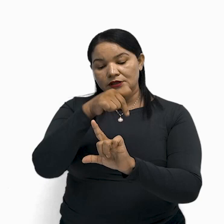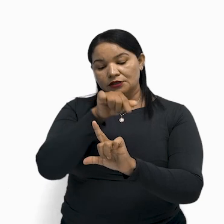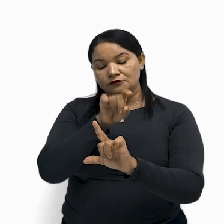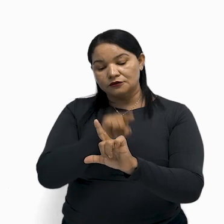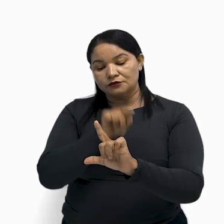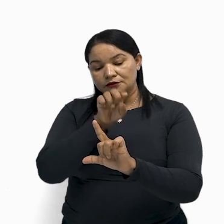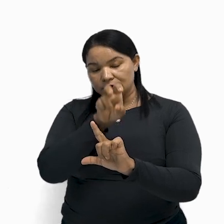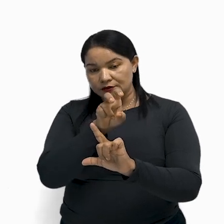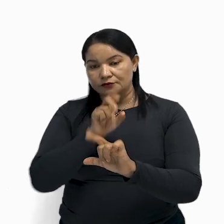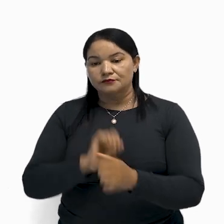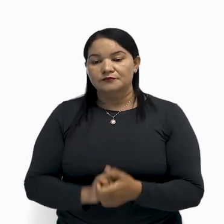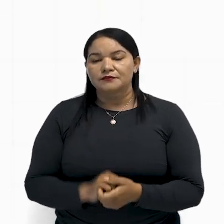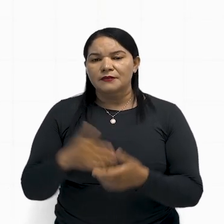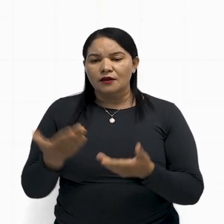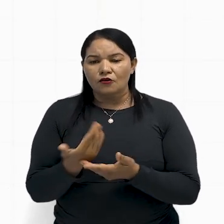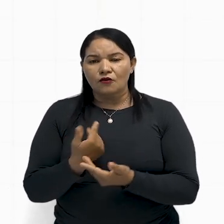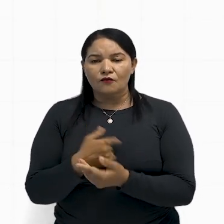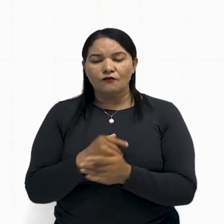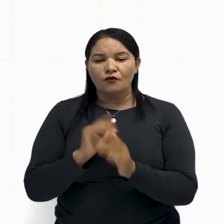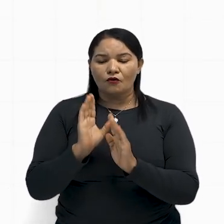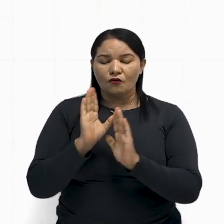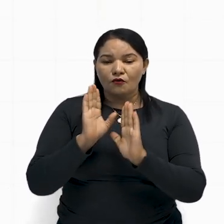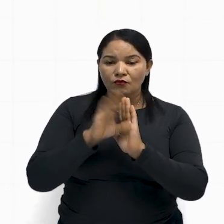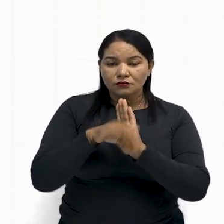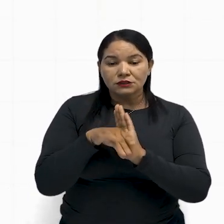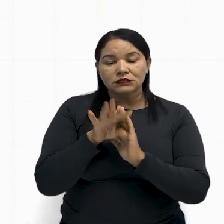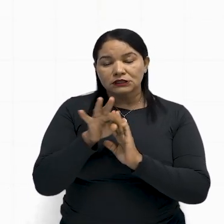Bacana, né, pessoal? Apenas com os conceitos